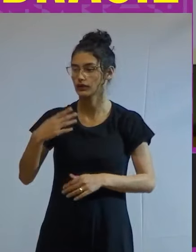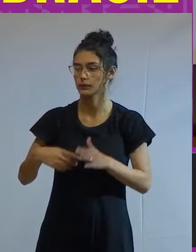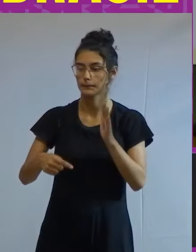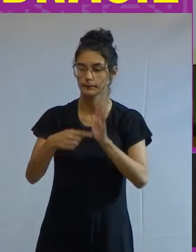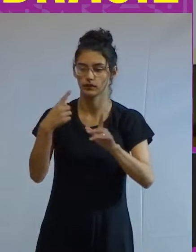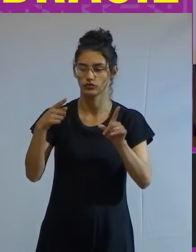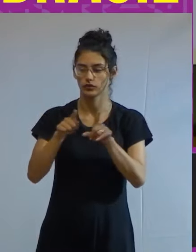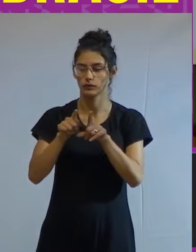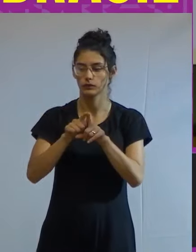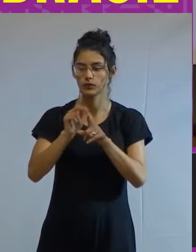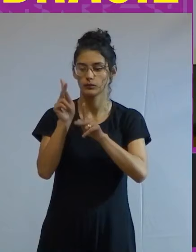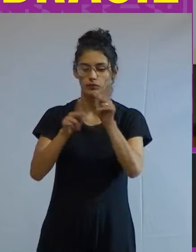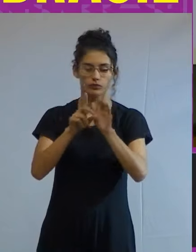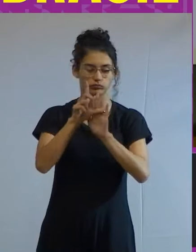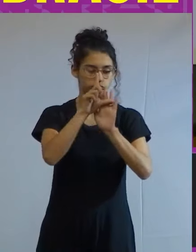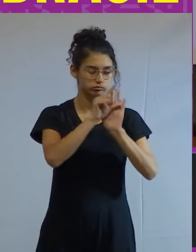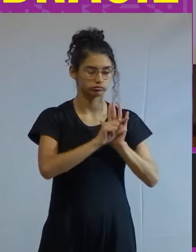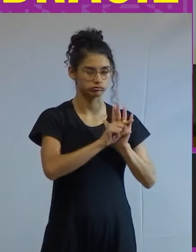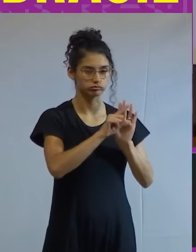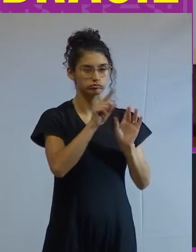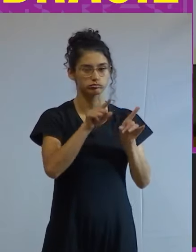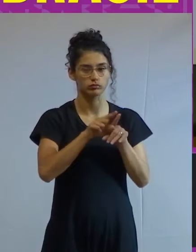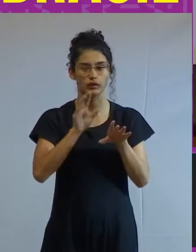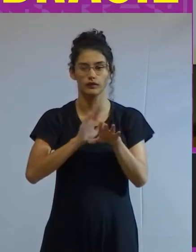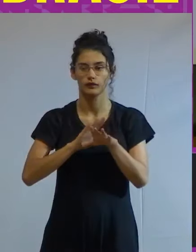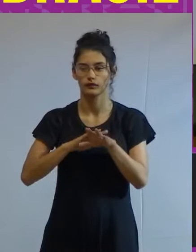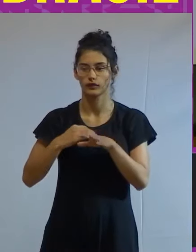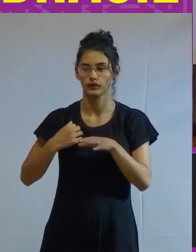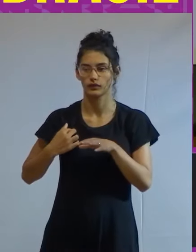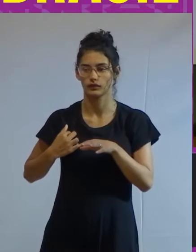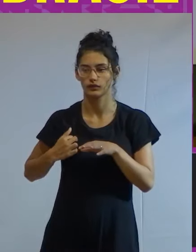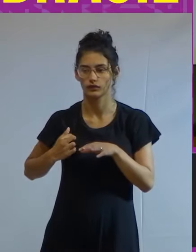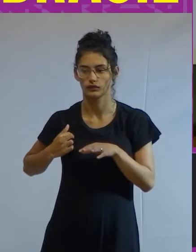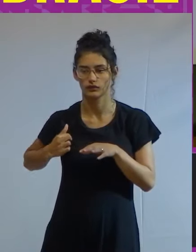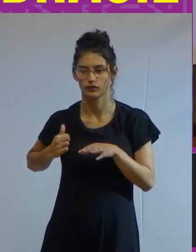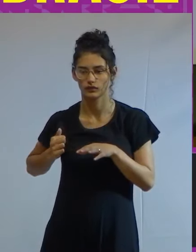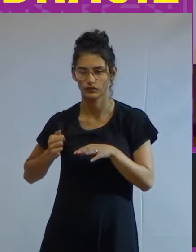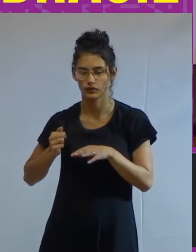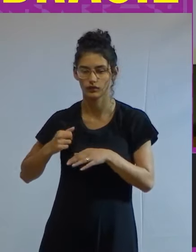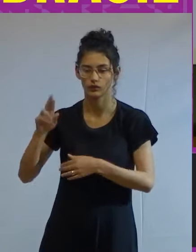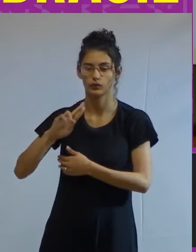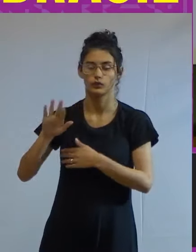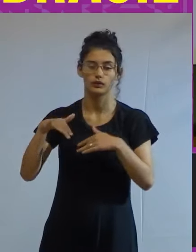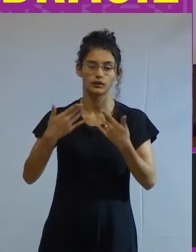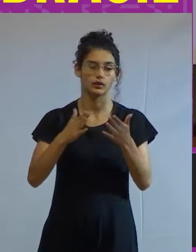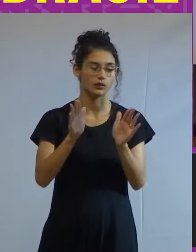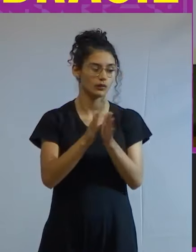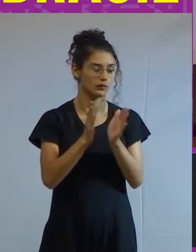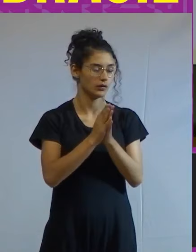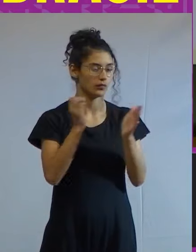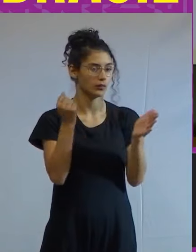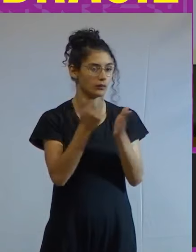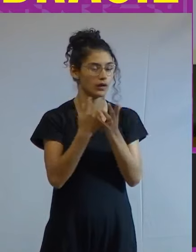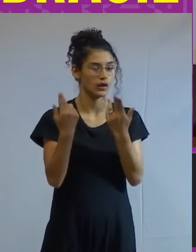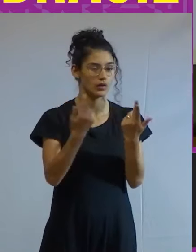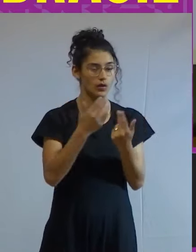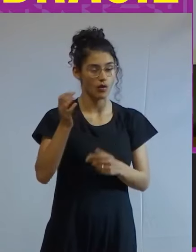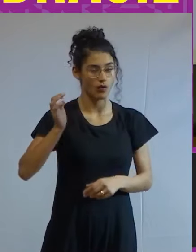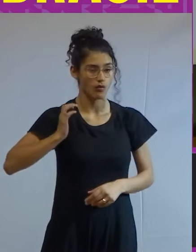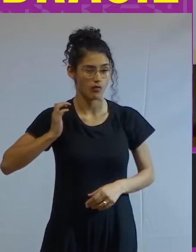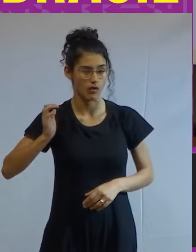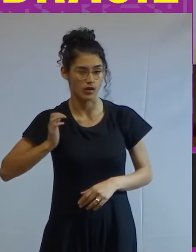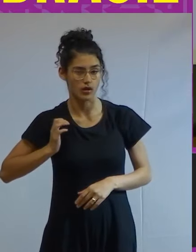para o público de baixa renda é a tributação sobre o consumo então o pobre que vai comprar a mesma coisa que um rico